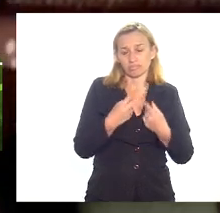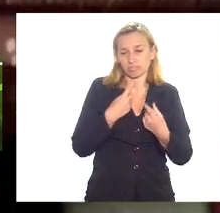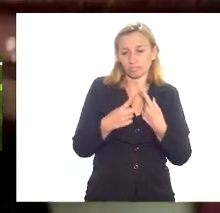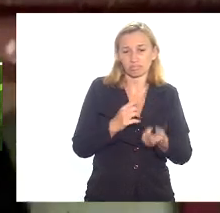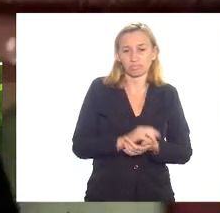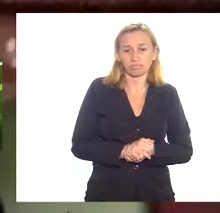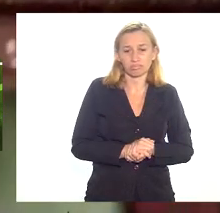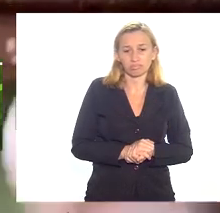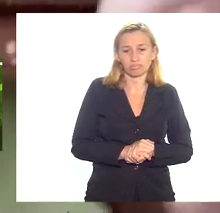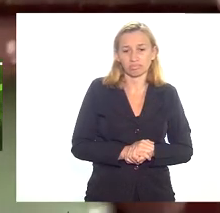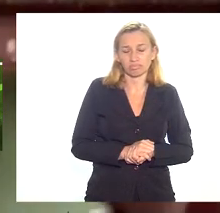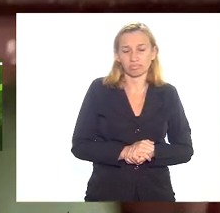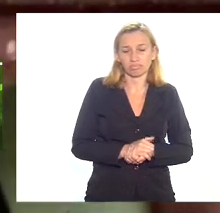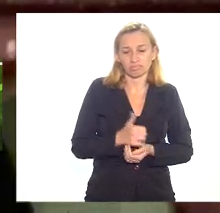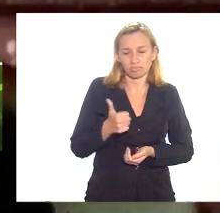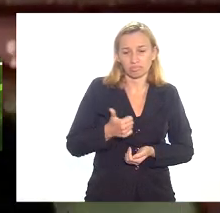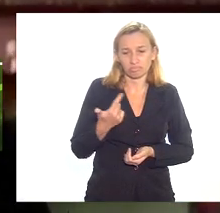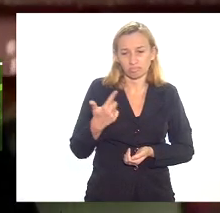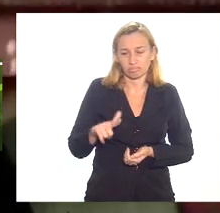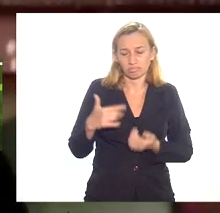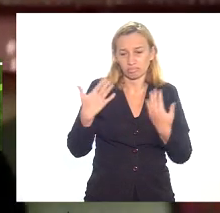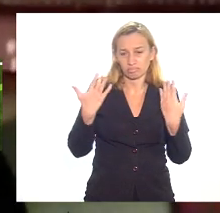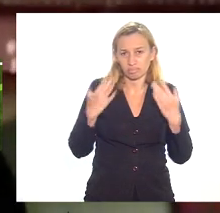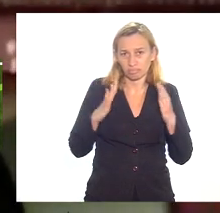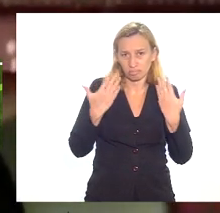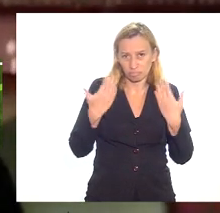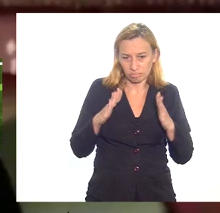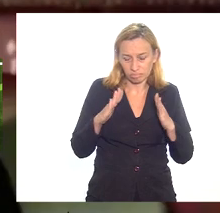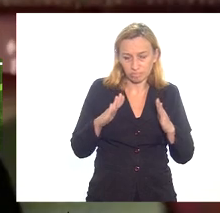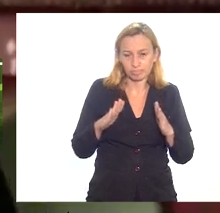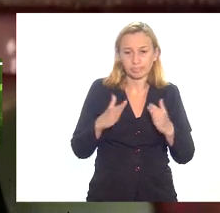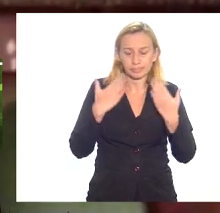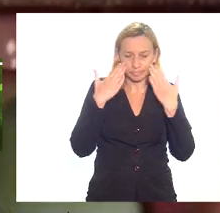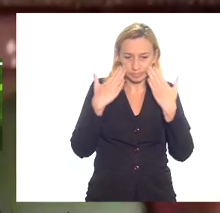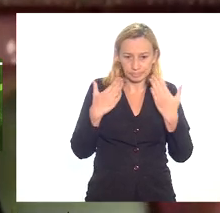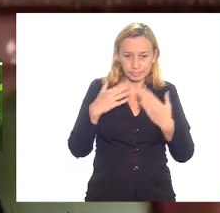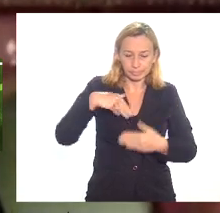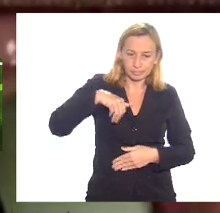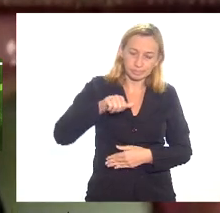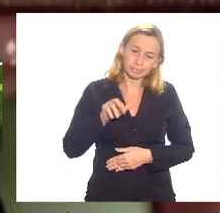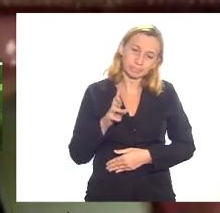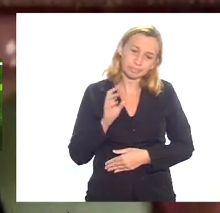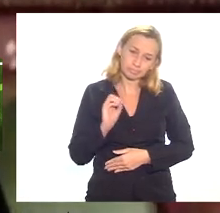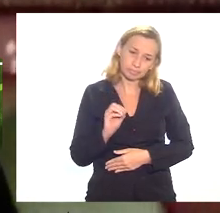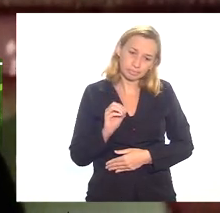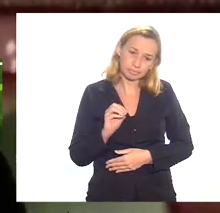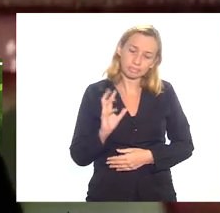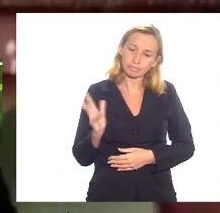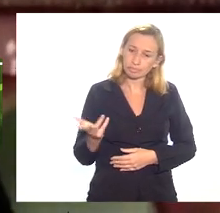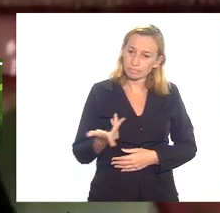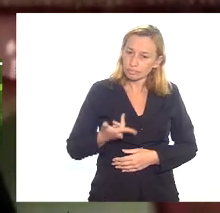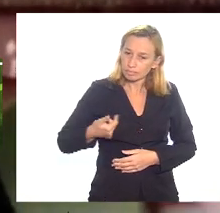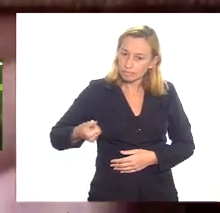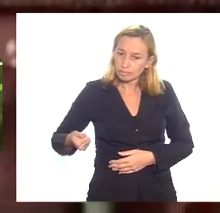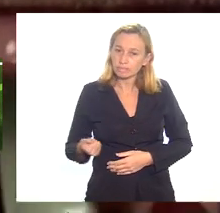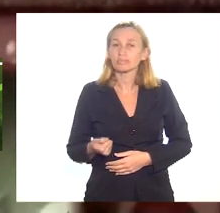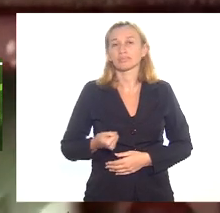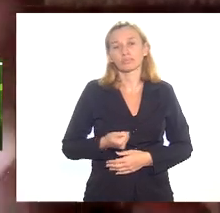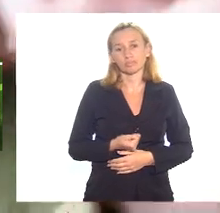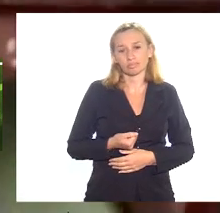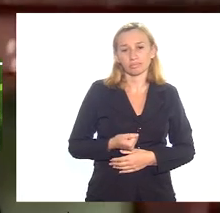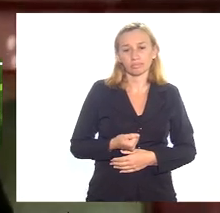então primeiro mais uma vez parabenizar pela apresentação Mauro e pela qualidade e pela